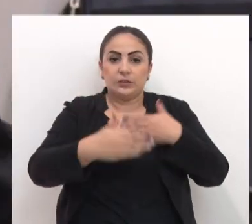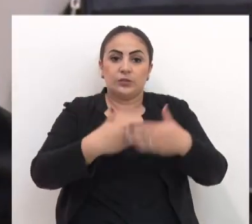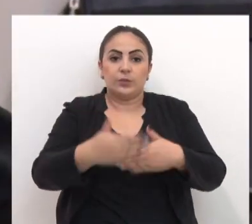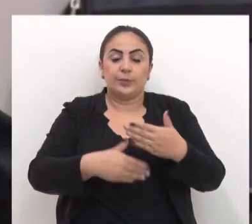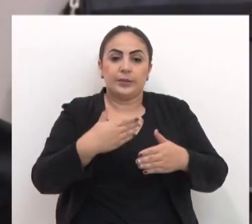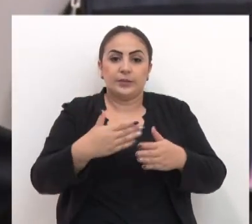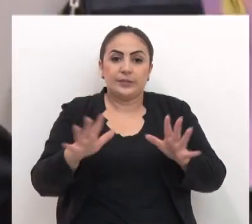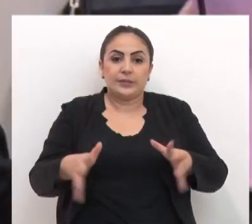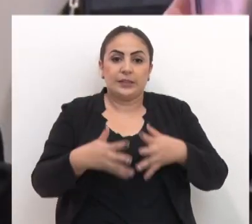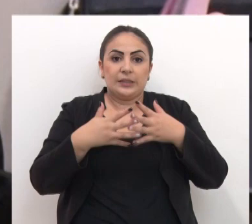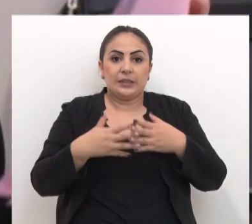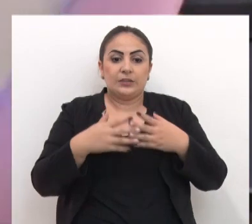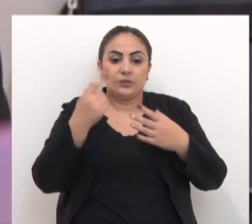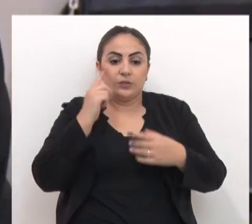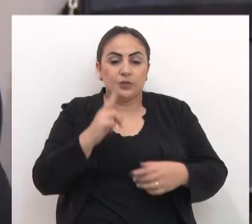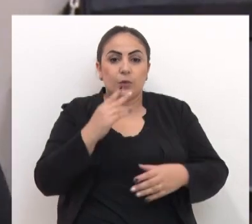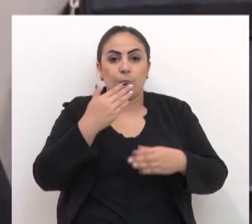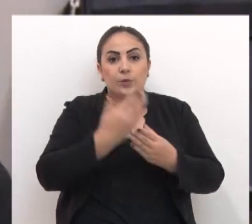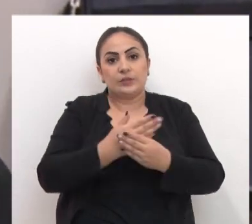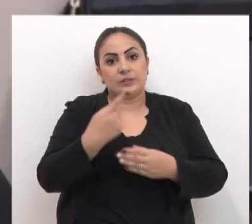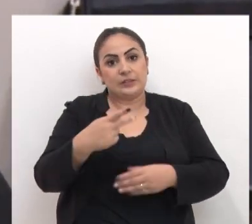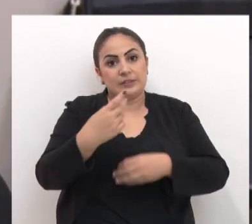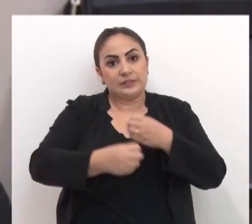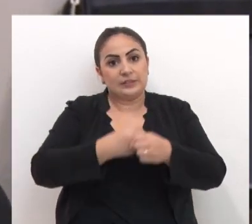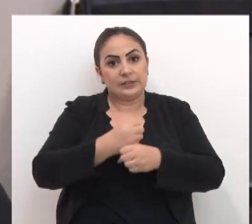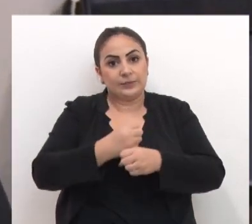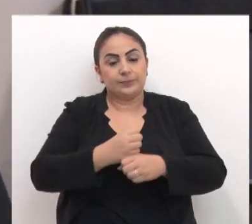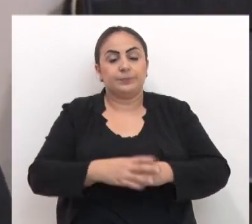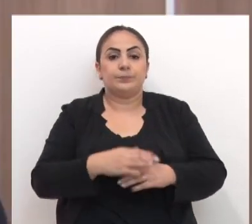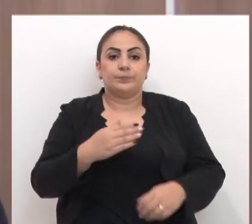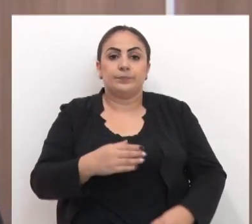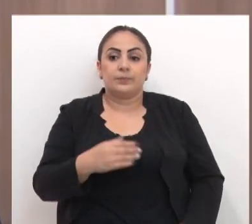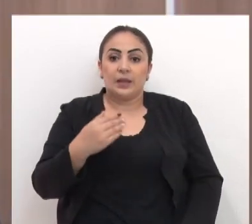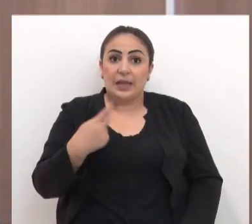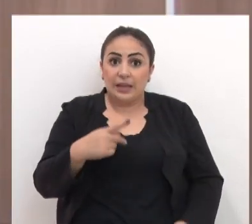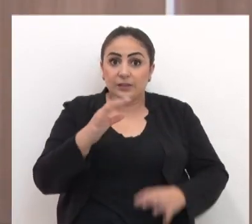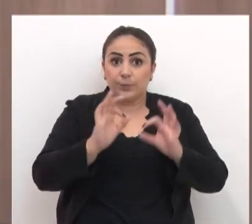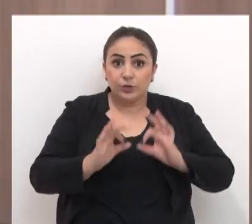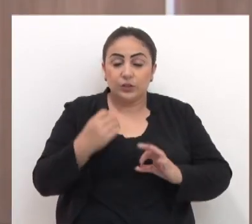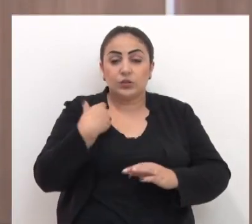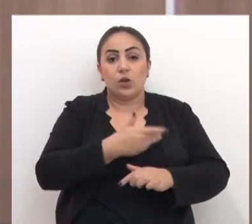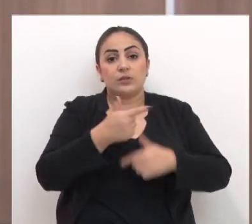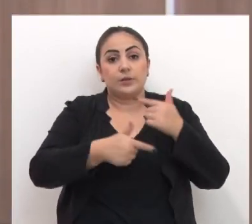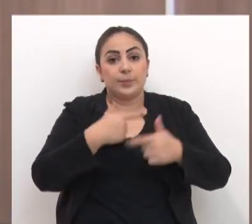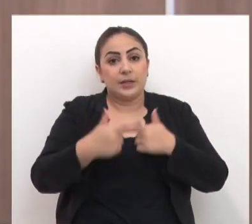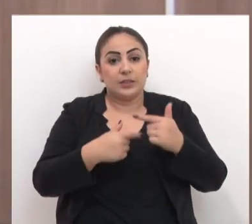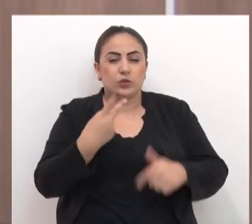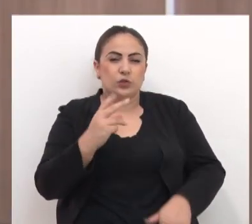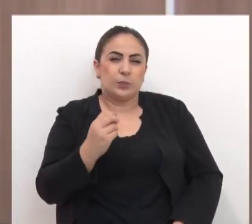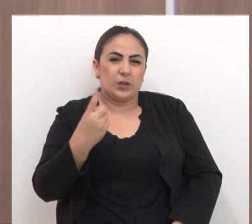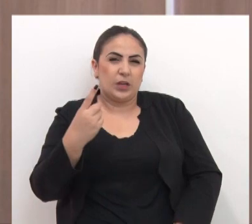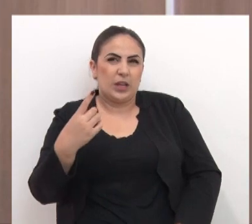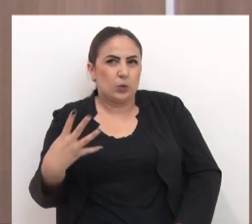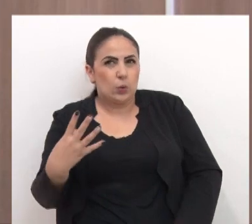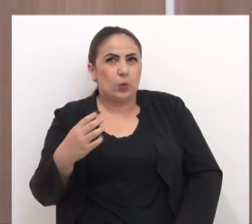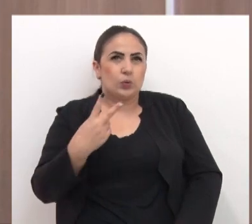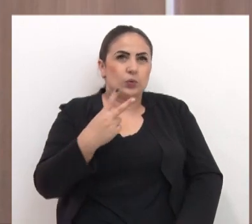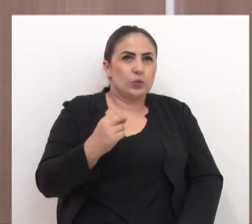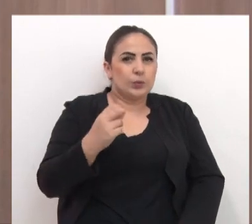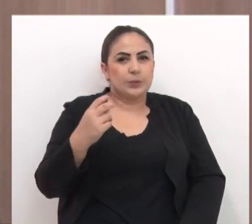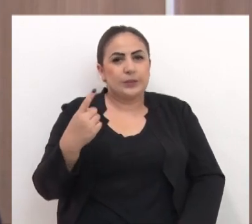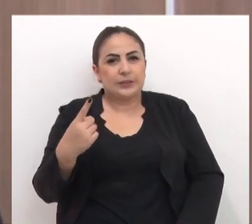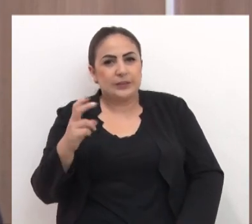Desenvolvimento Integrado indeferiu o processo neste ano. Esse projeto a gente vem trabalhando ele já desde 2014,